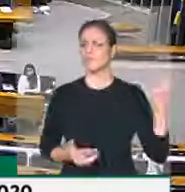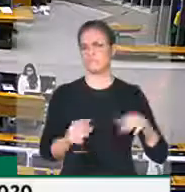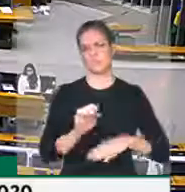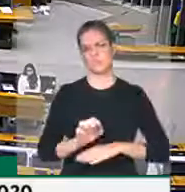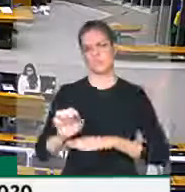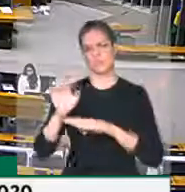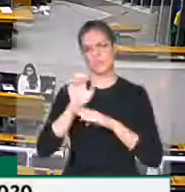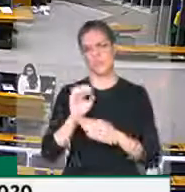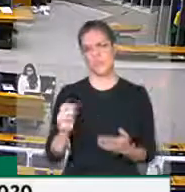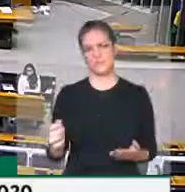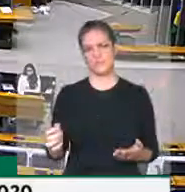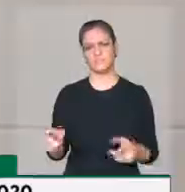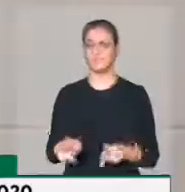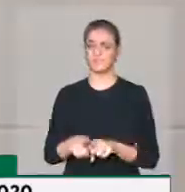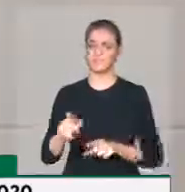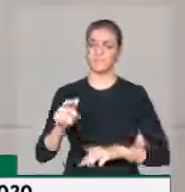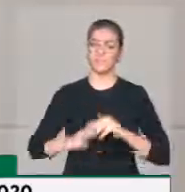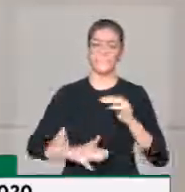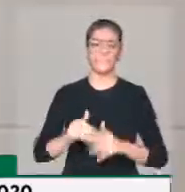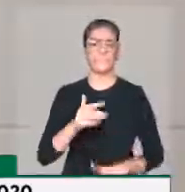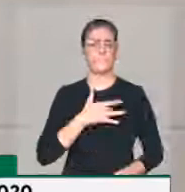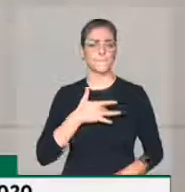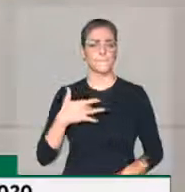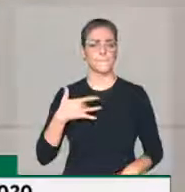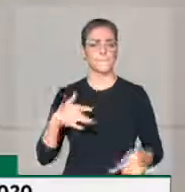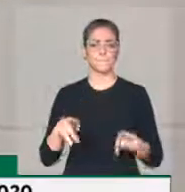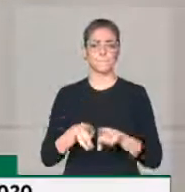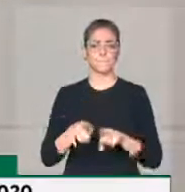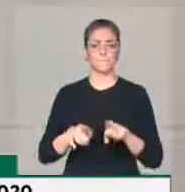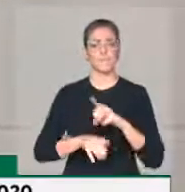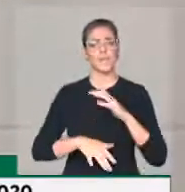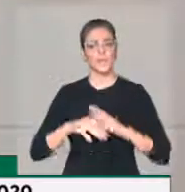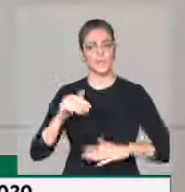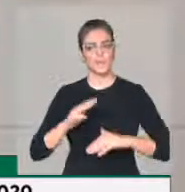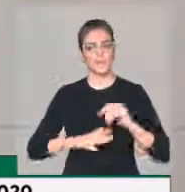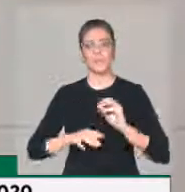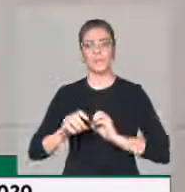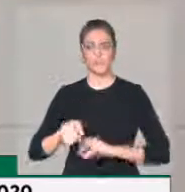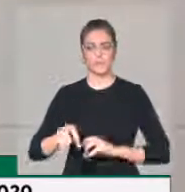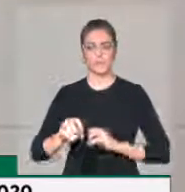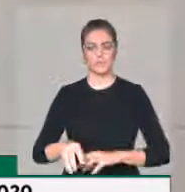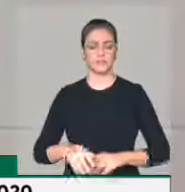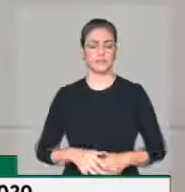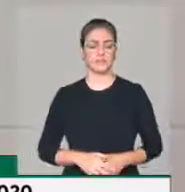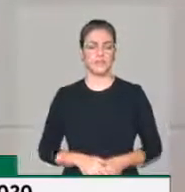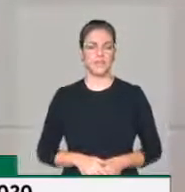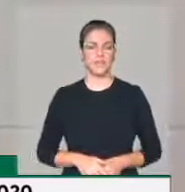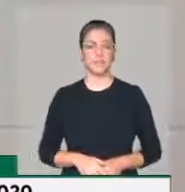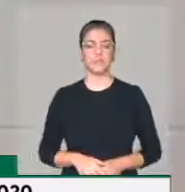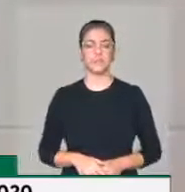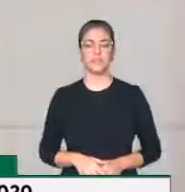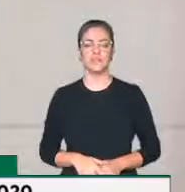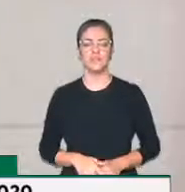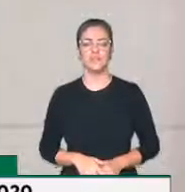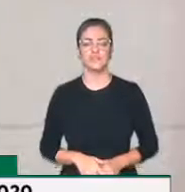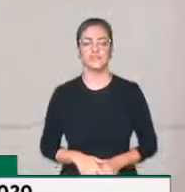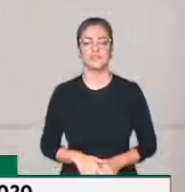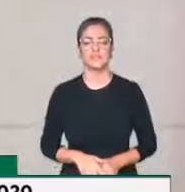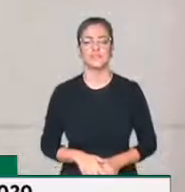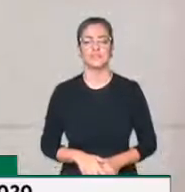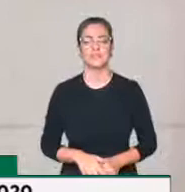como profissionais de saúde e profissionais também da educação. Uma covardia sem tamanho,